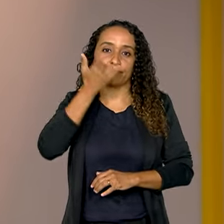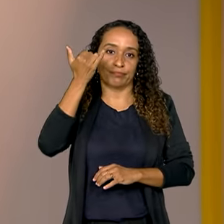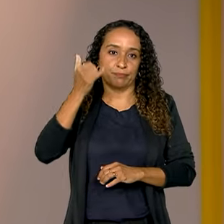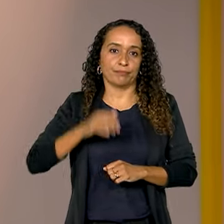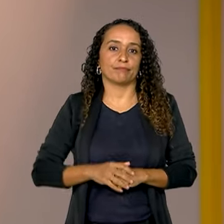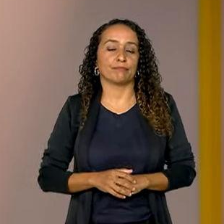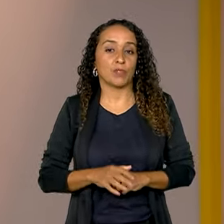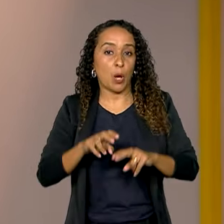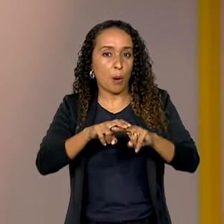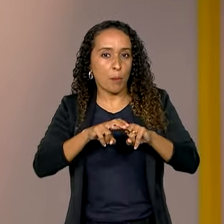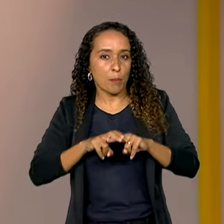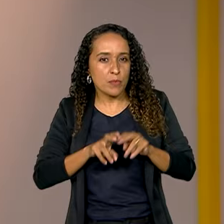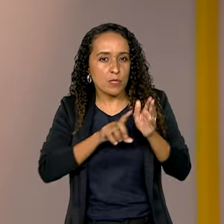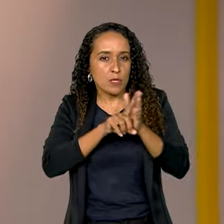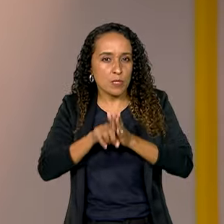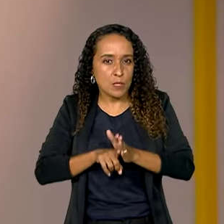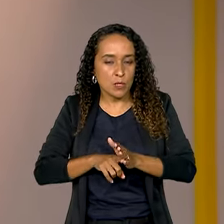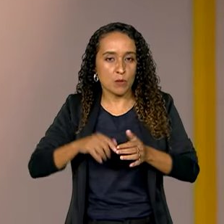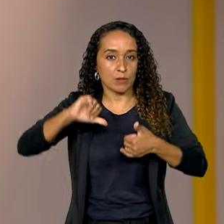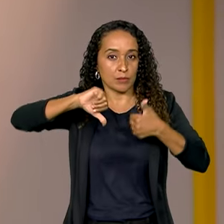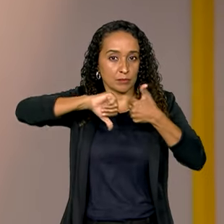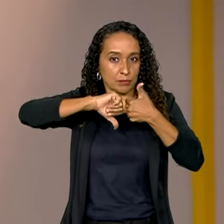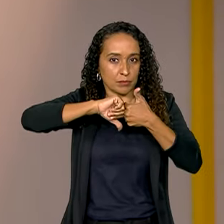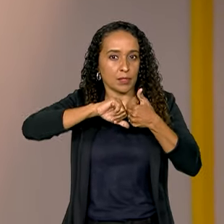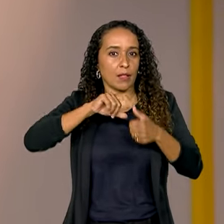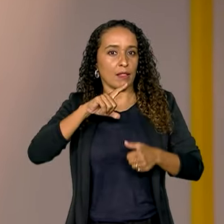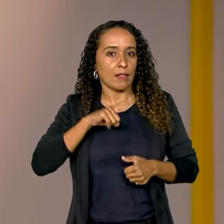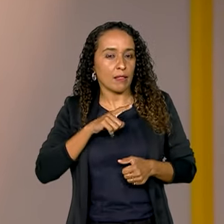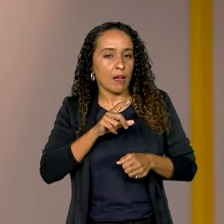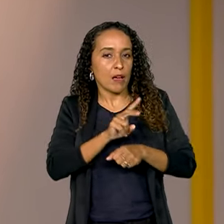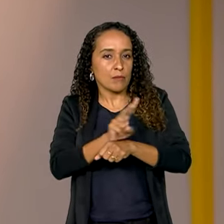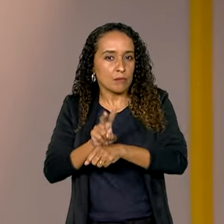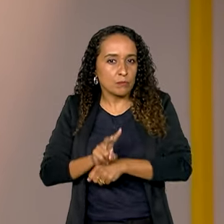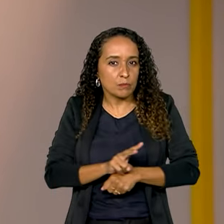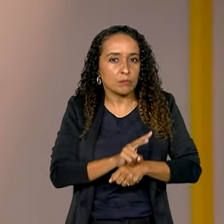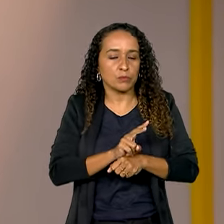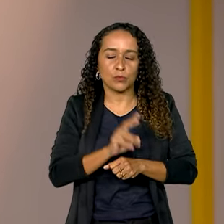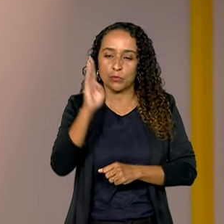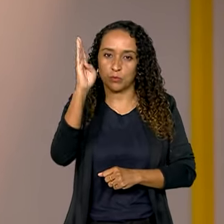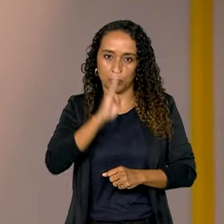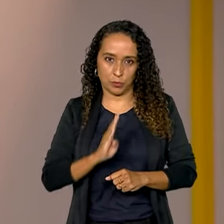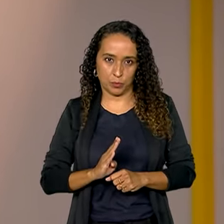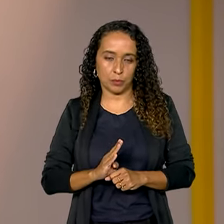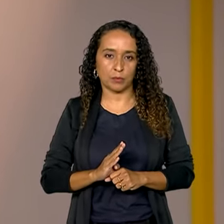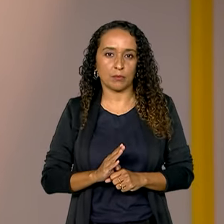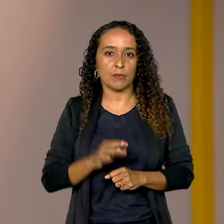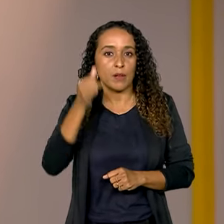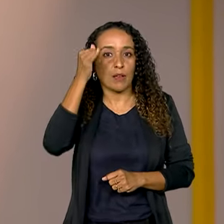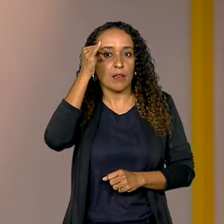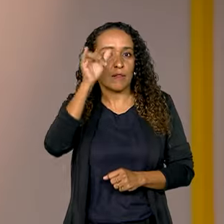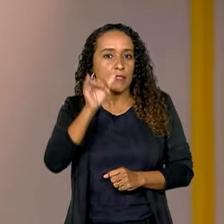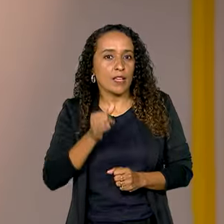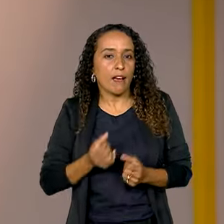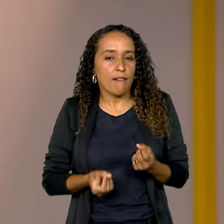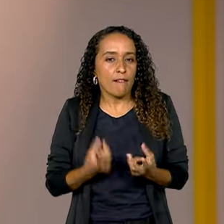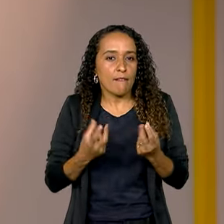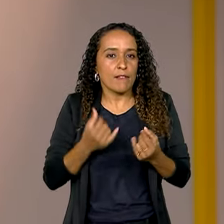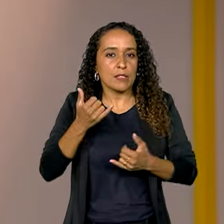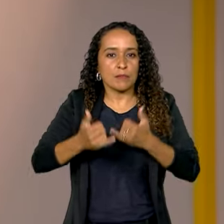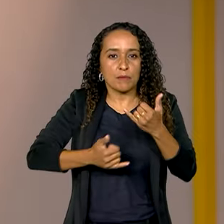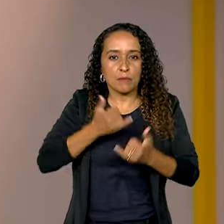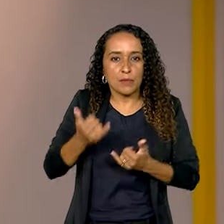Por isso, fiscais do Inmetro estão com a operação Natal Seguro em todo o país, para coibir a venda de brinquedos